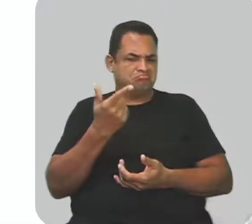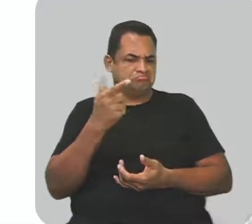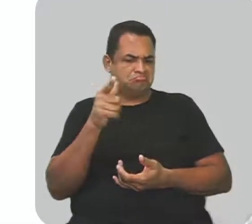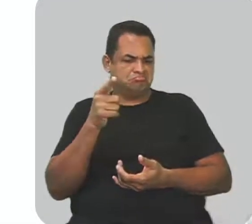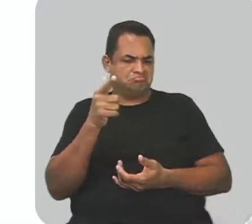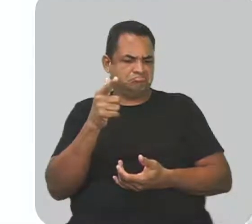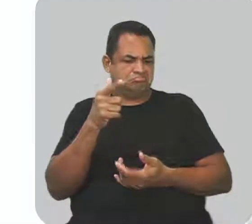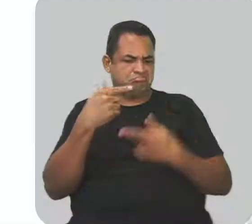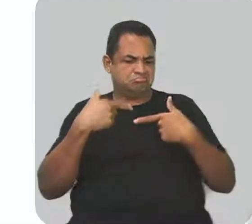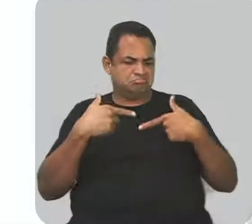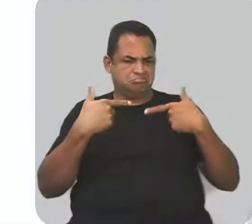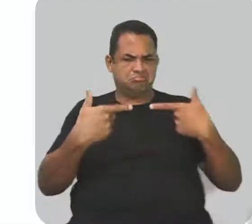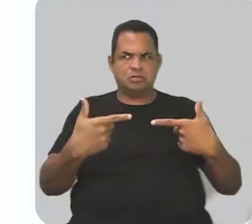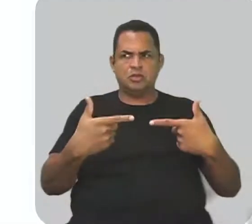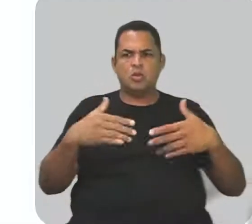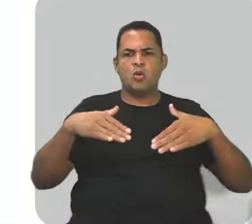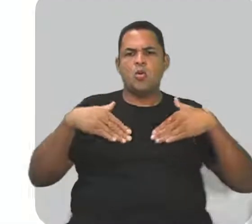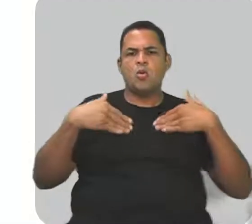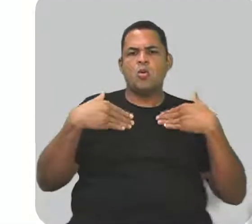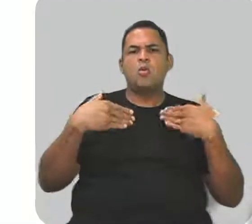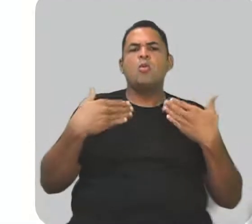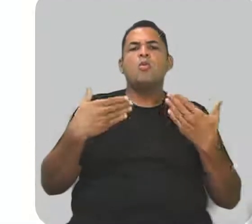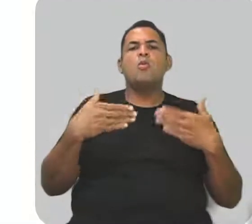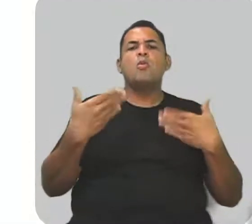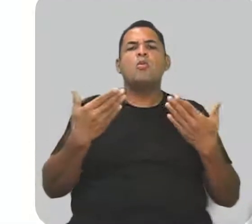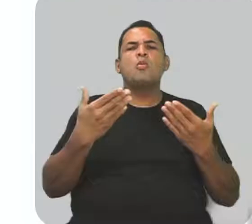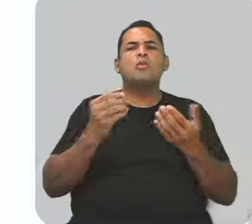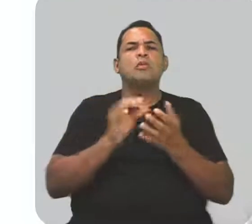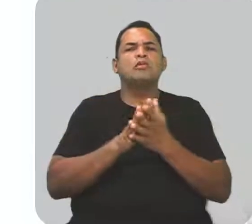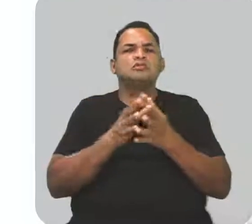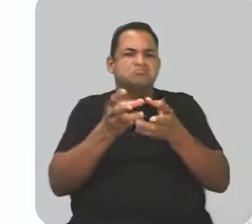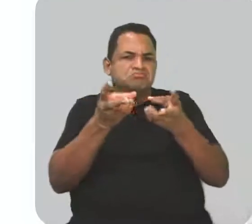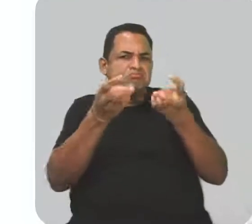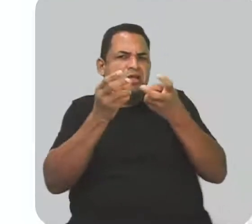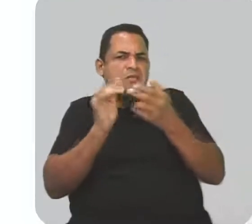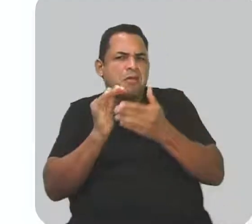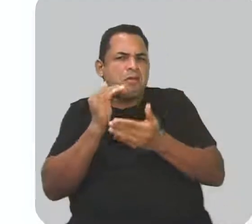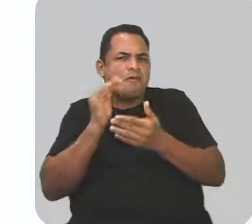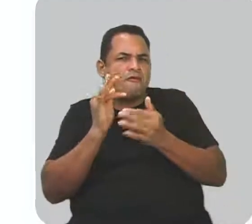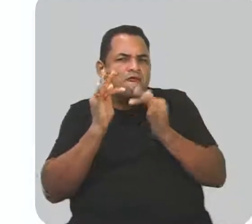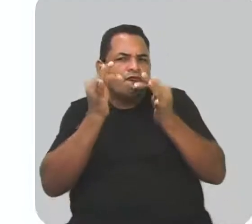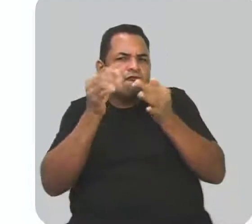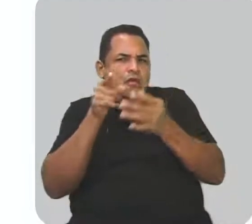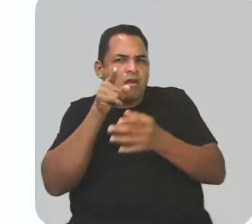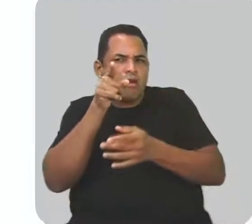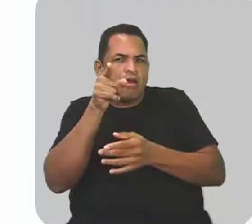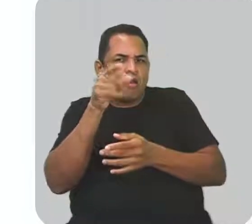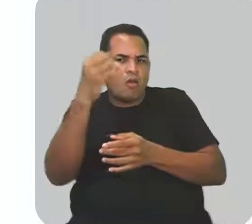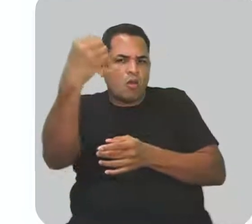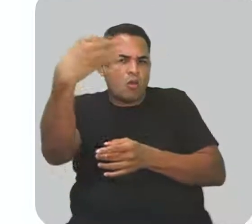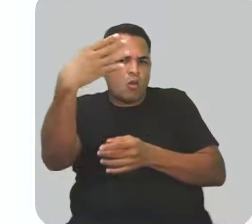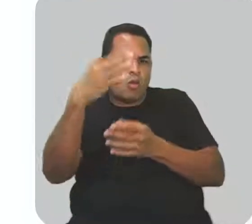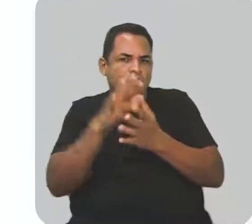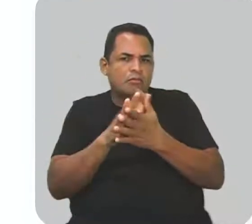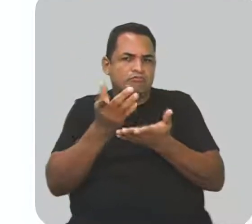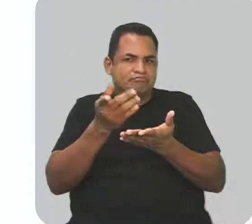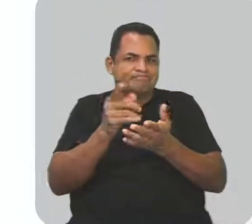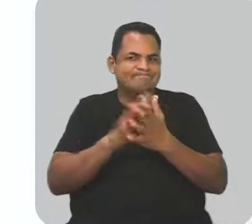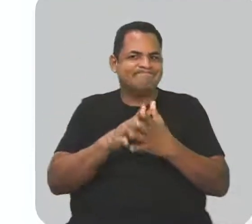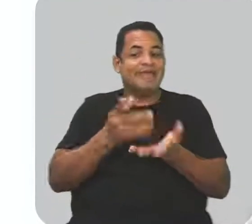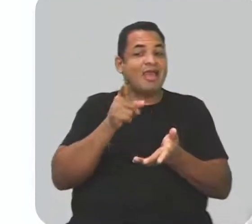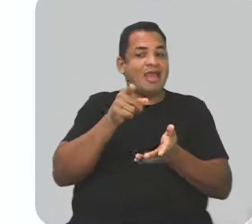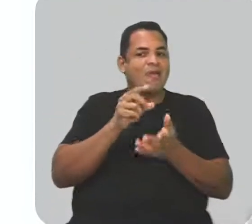sorte, quando vir a luz no fim do túnel, corra, pois é um trem.